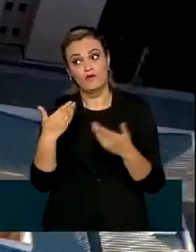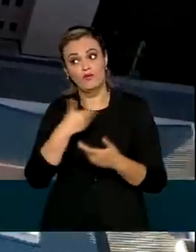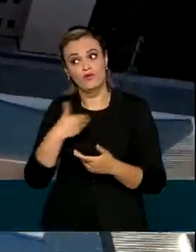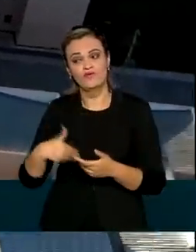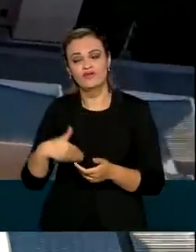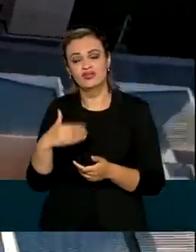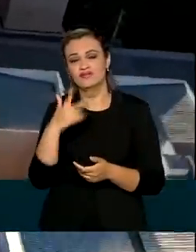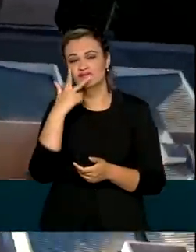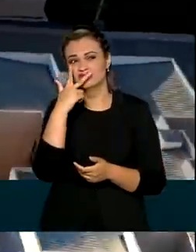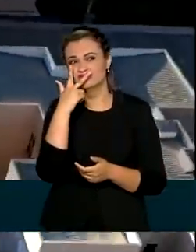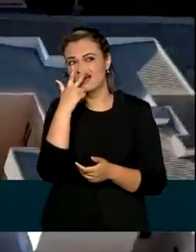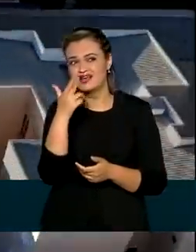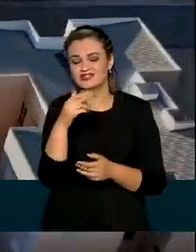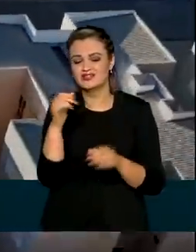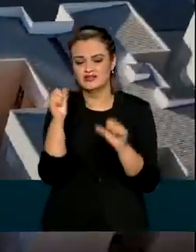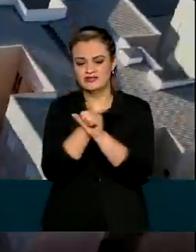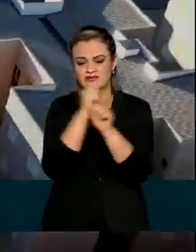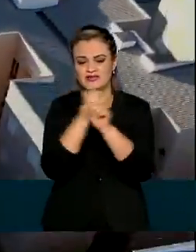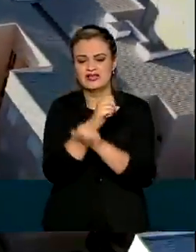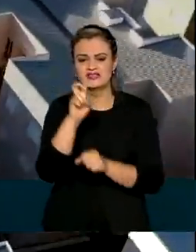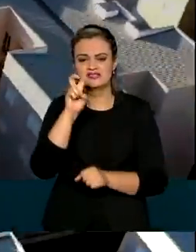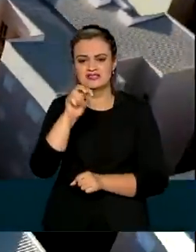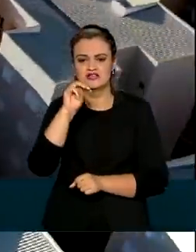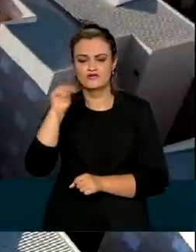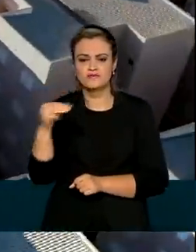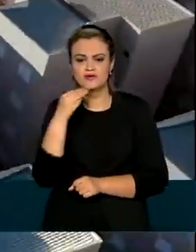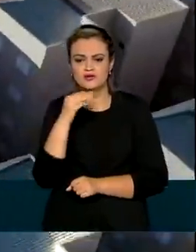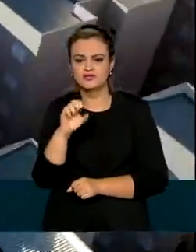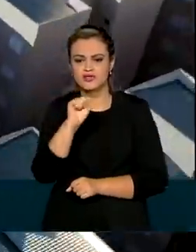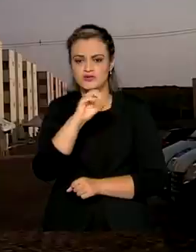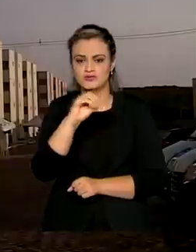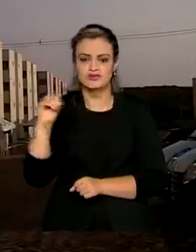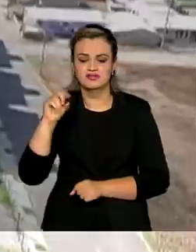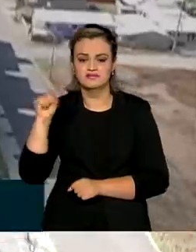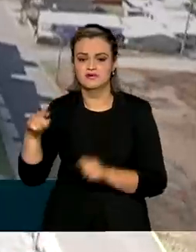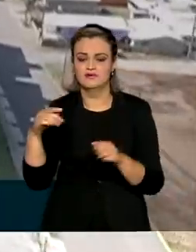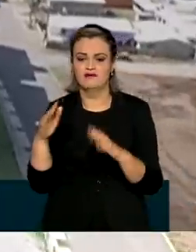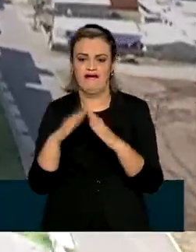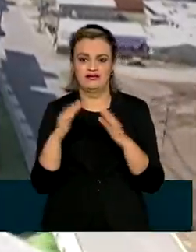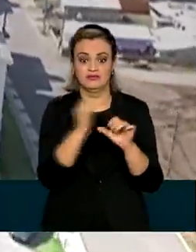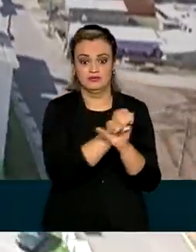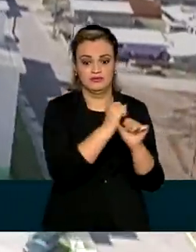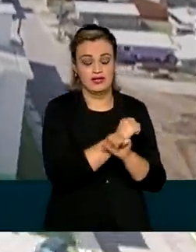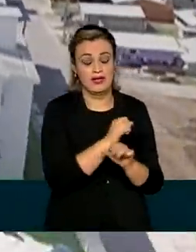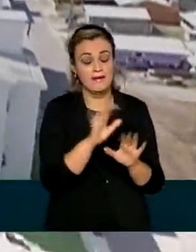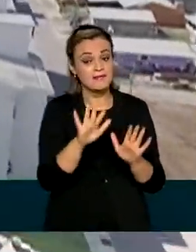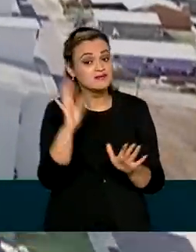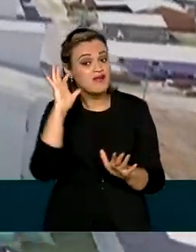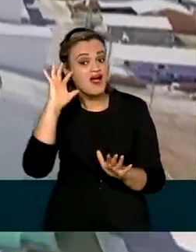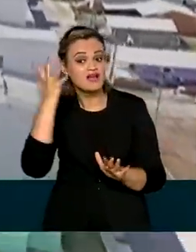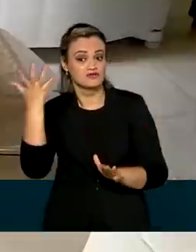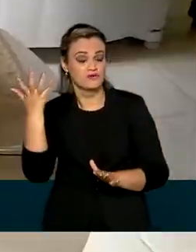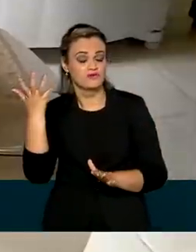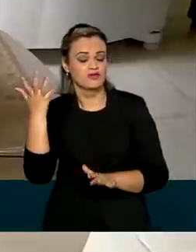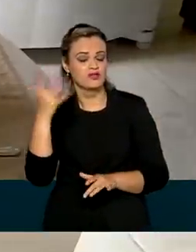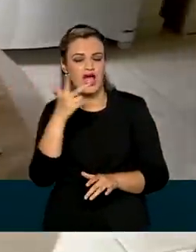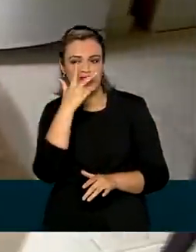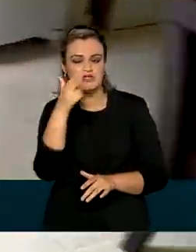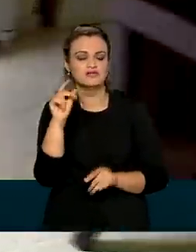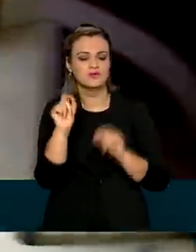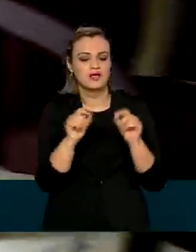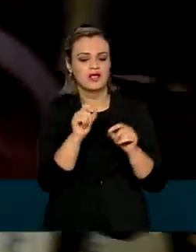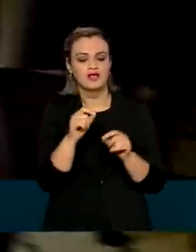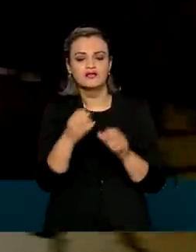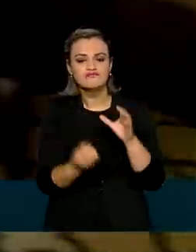governo, construir cerca de 5 milhões e 800 mil moradias. Uma das soluções encontradas pela equipe econômica